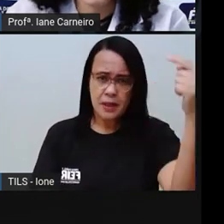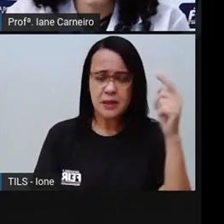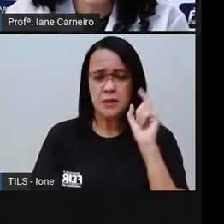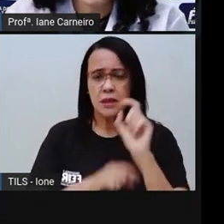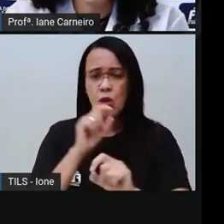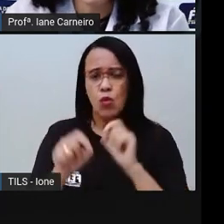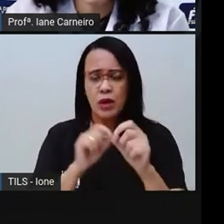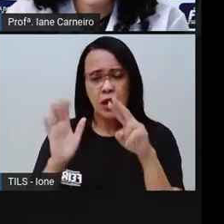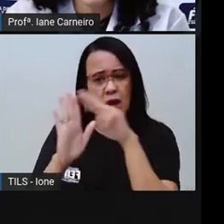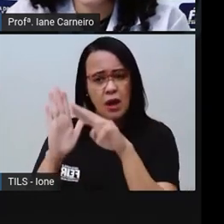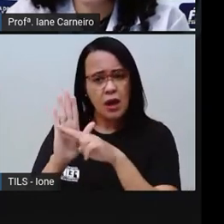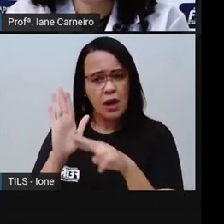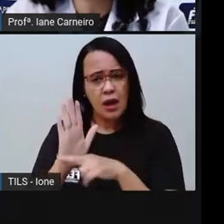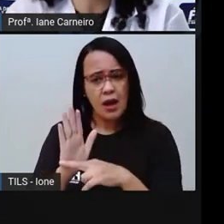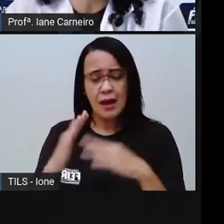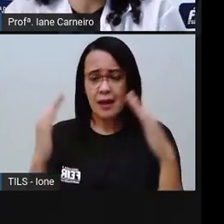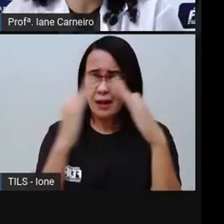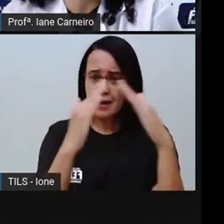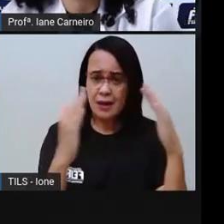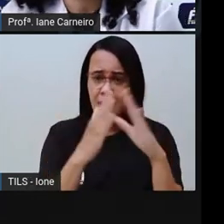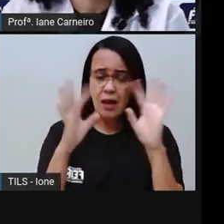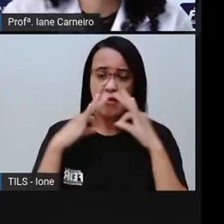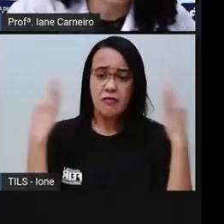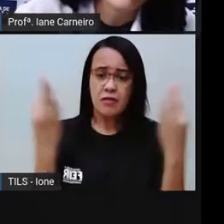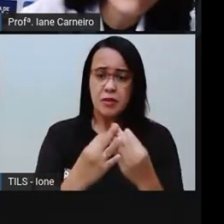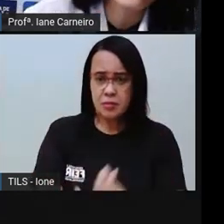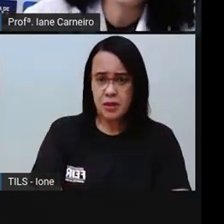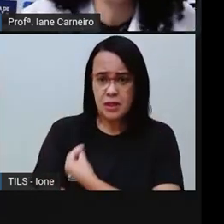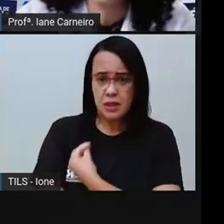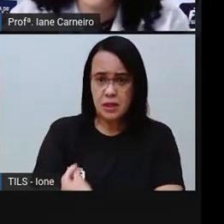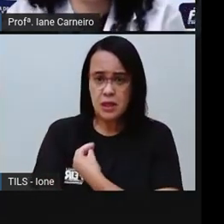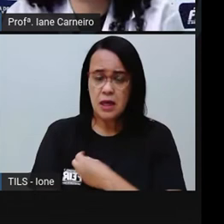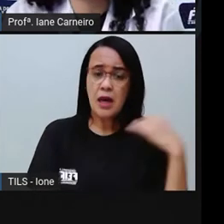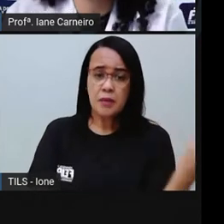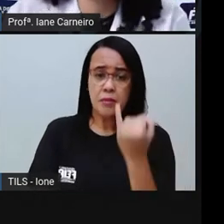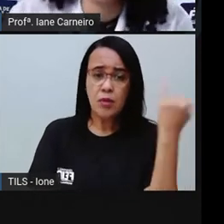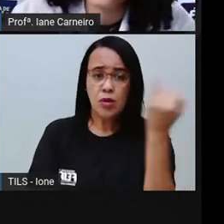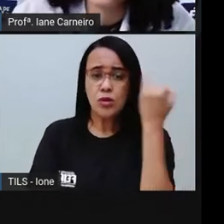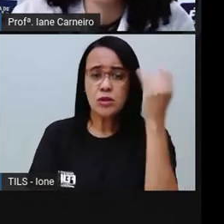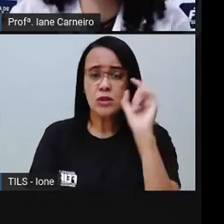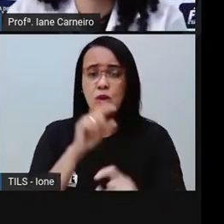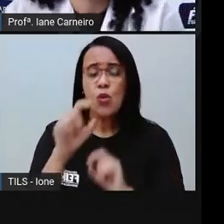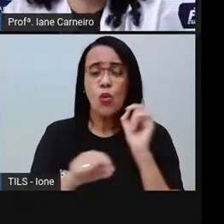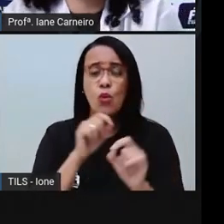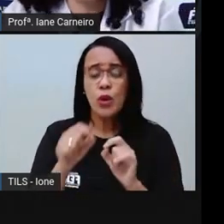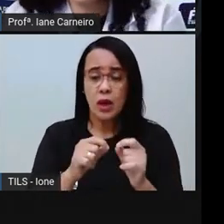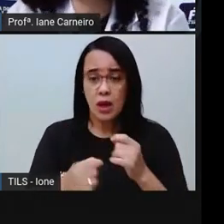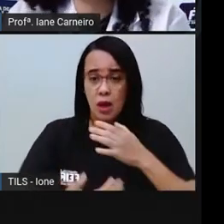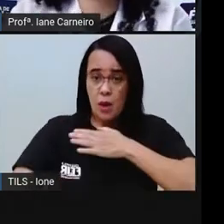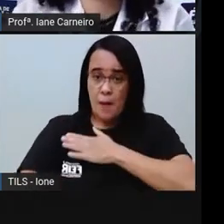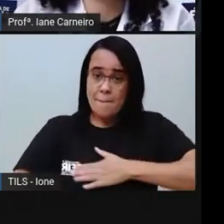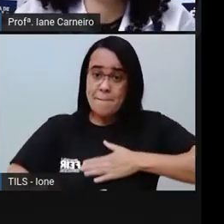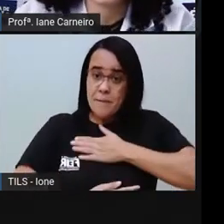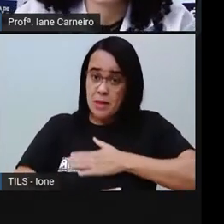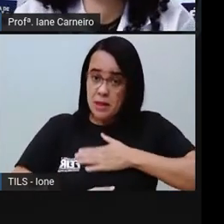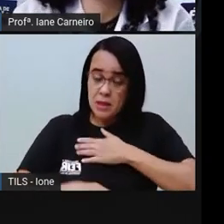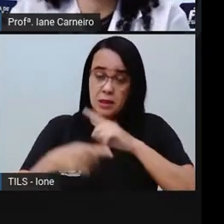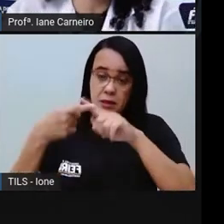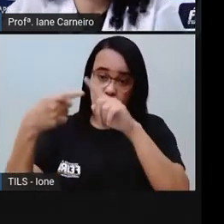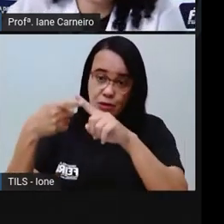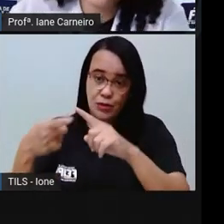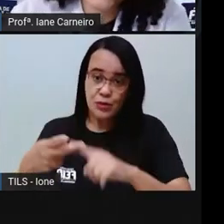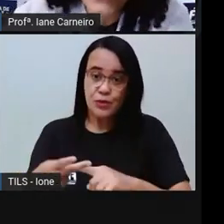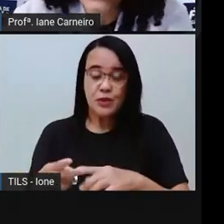coisas que são importantes, né? Que fazem parte da rotina de um lar, né? Que é o banho, dormir, o café,